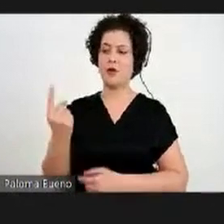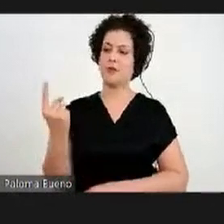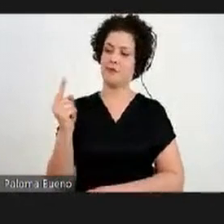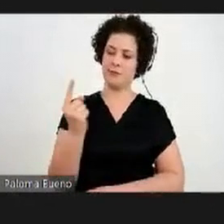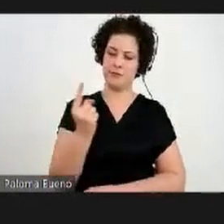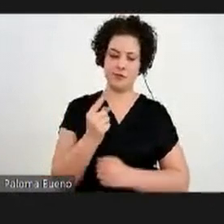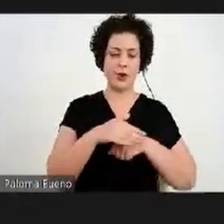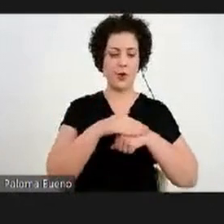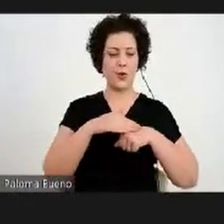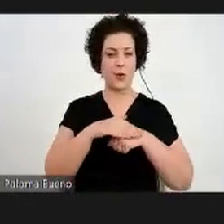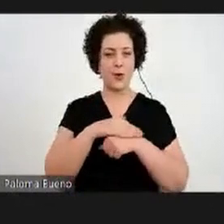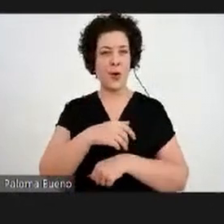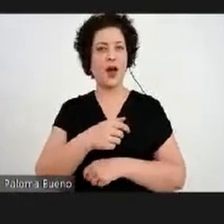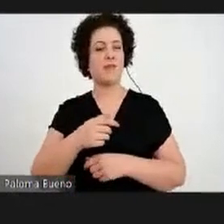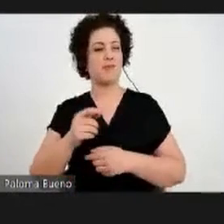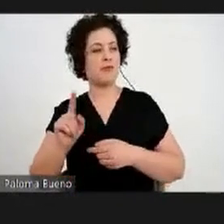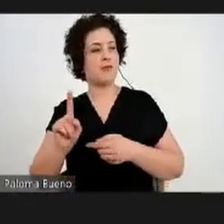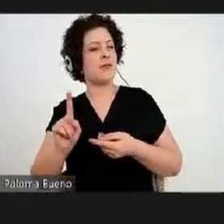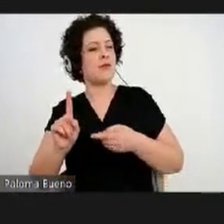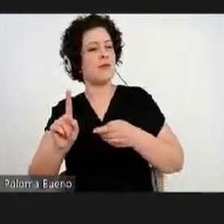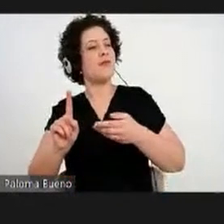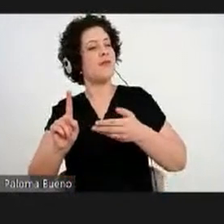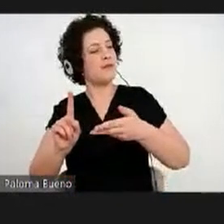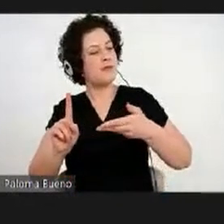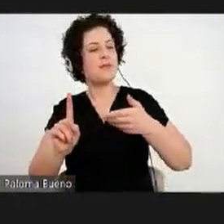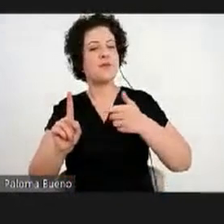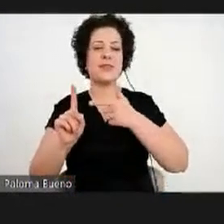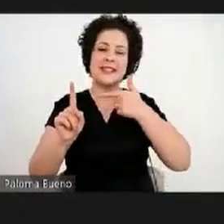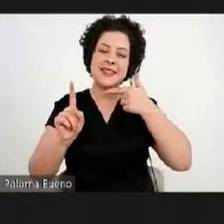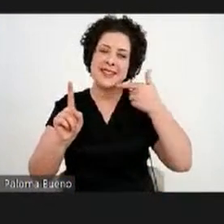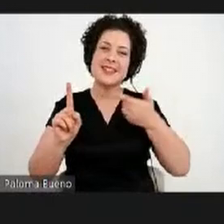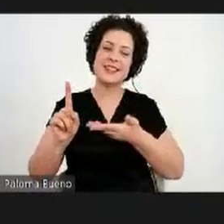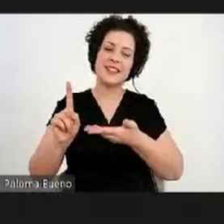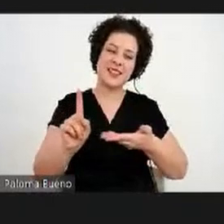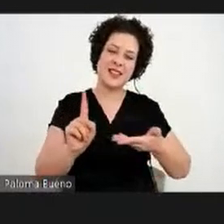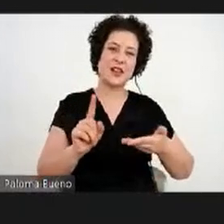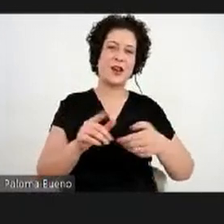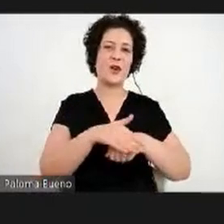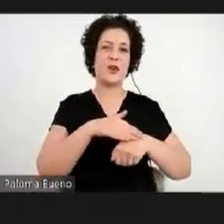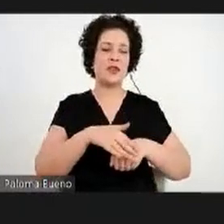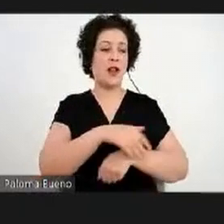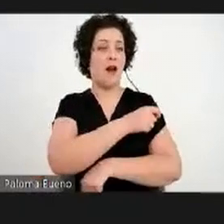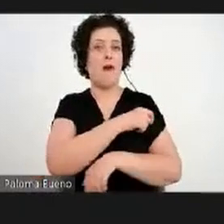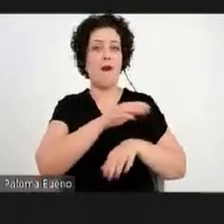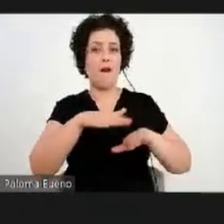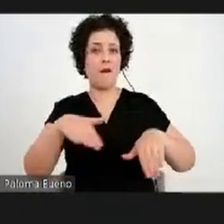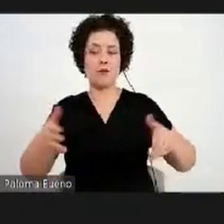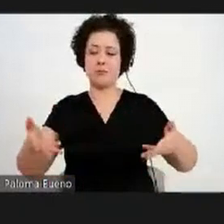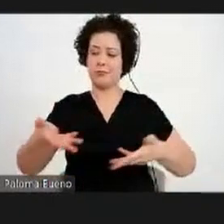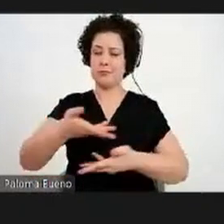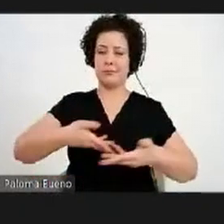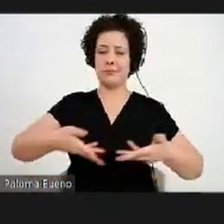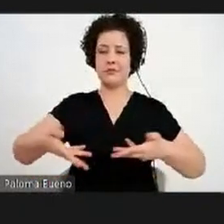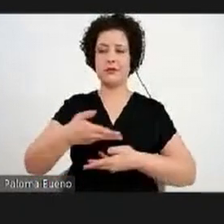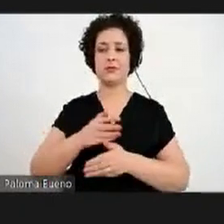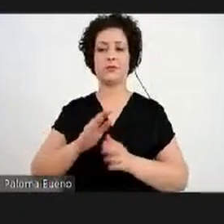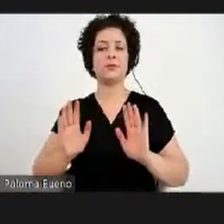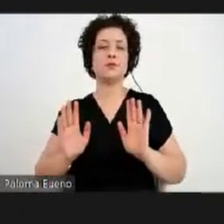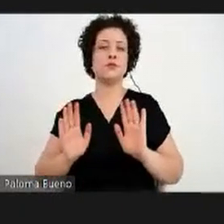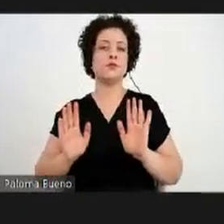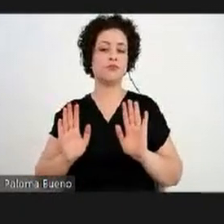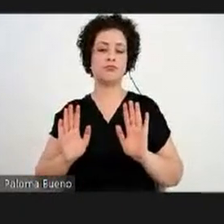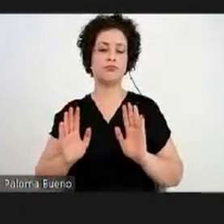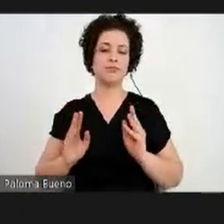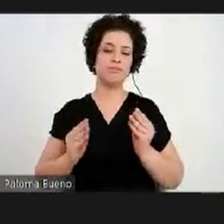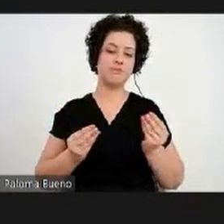com os alunos, foi encantadora, ela foi muito simpática e aí não tinha, não era exatamente um